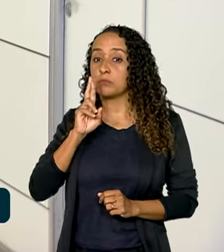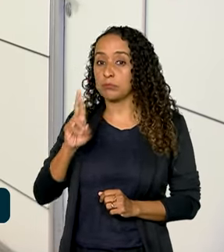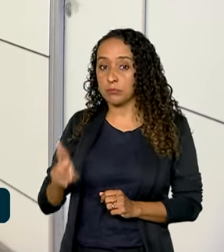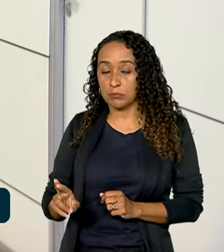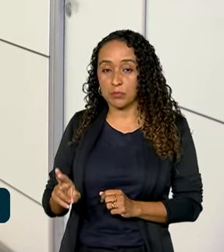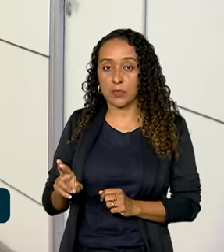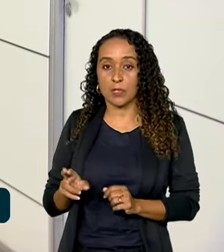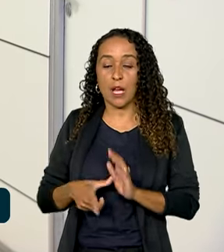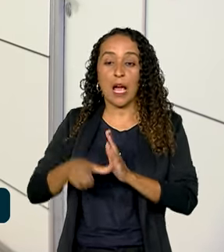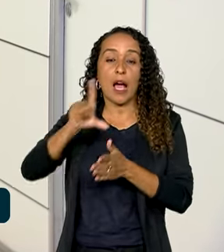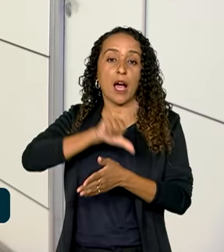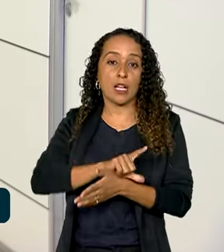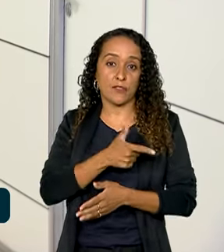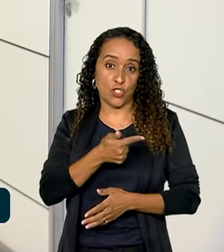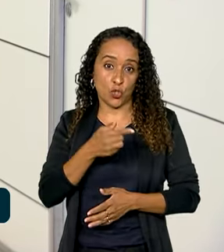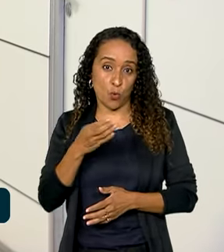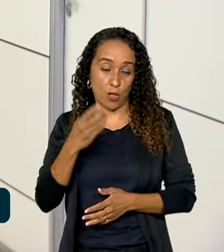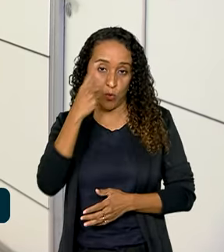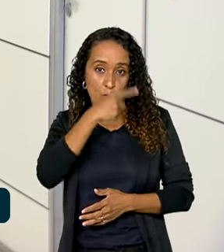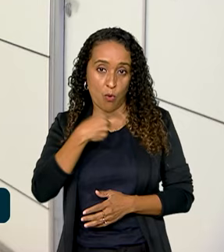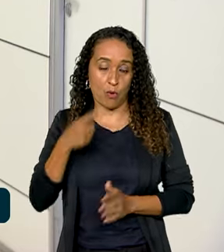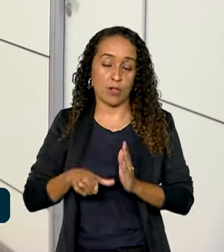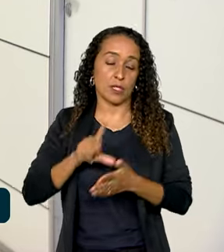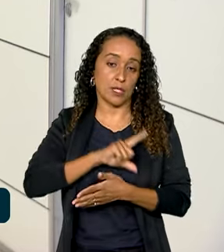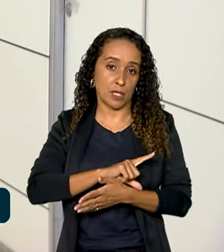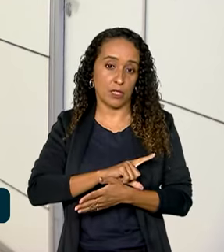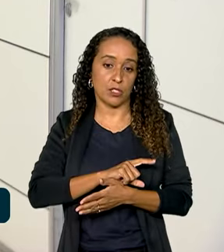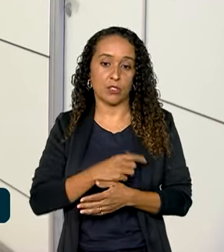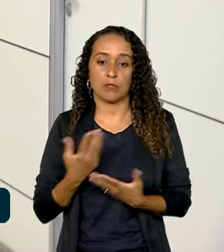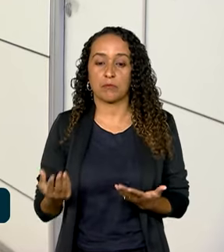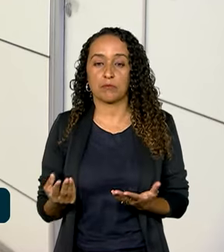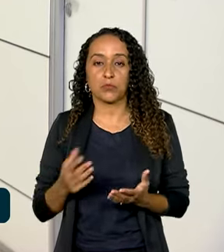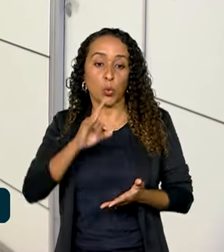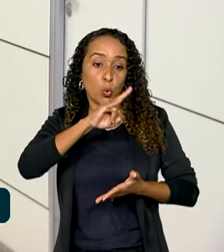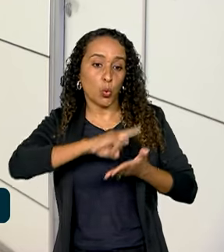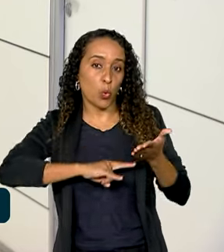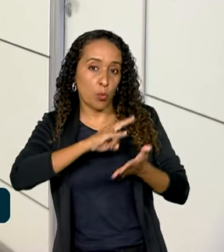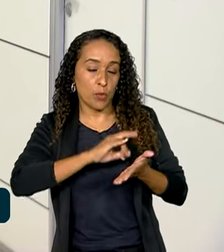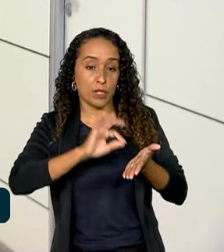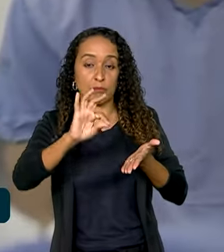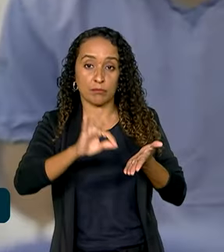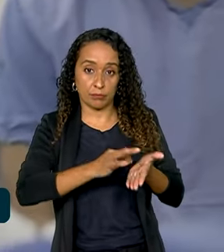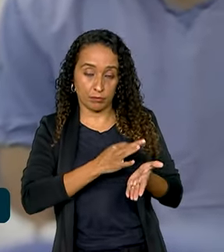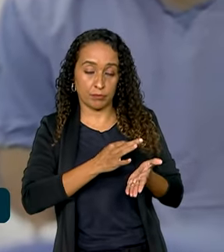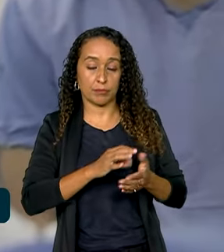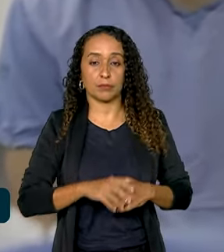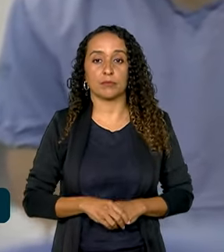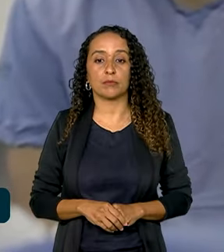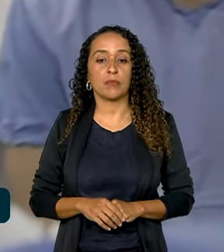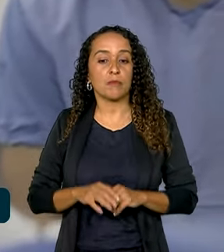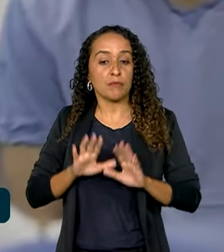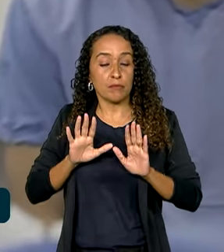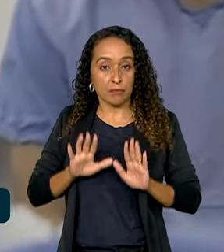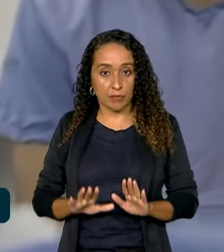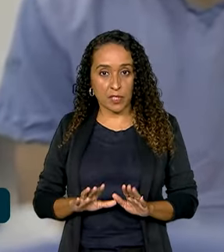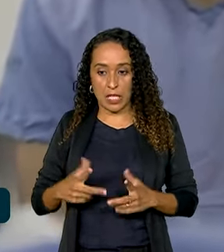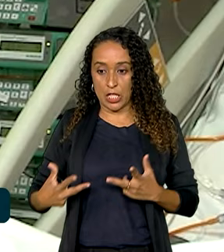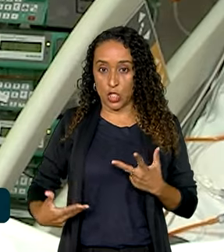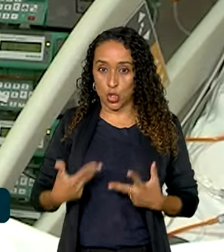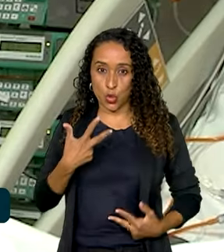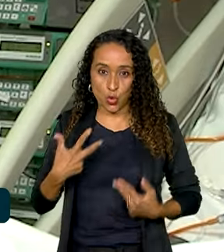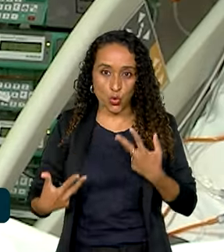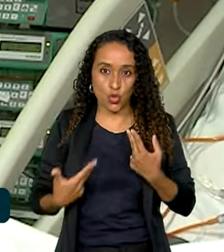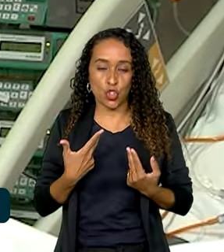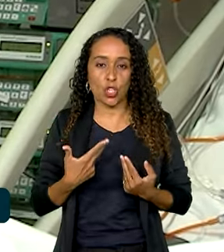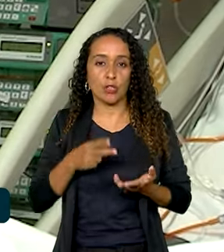com 24 horas de antecedência, por meio de um documento assinado. Já no caso de cirurgias